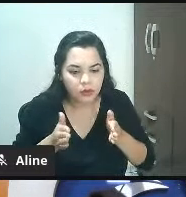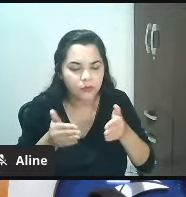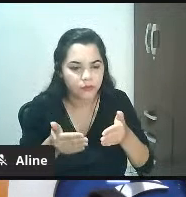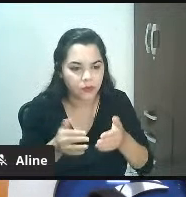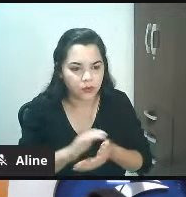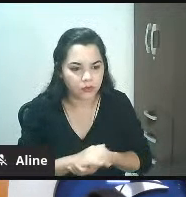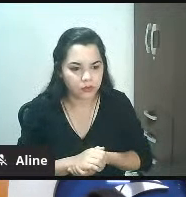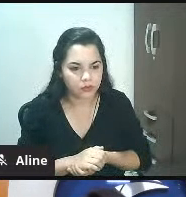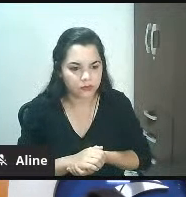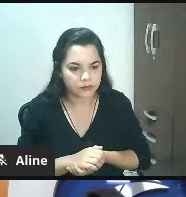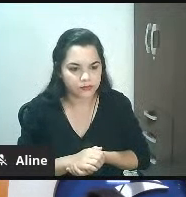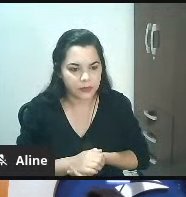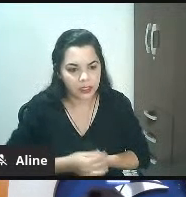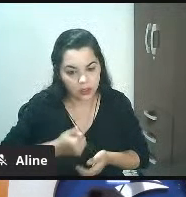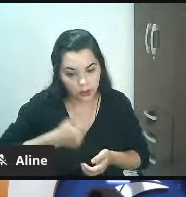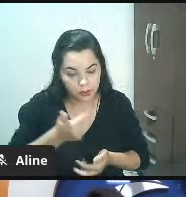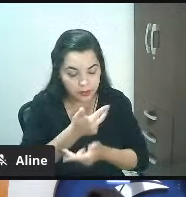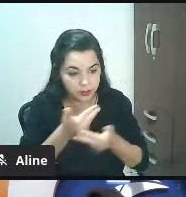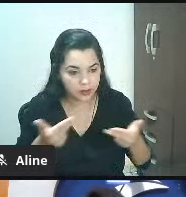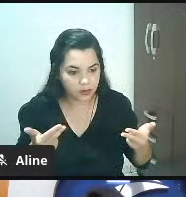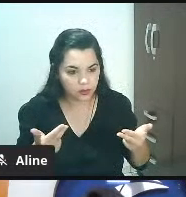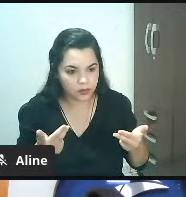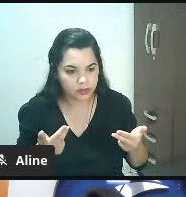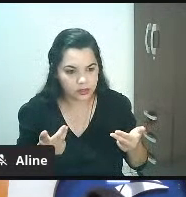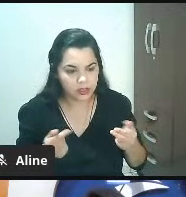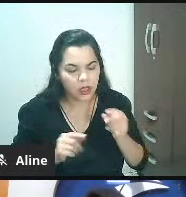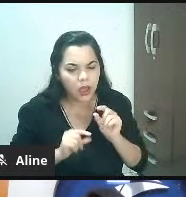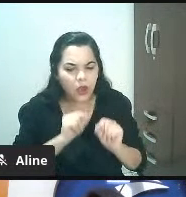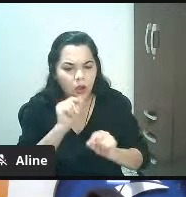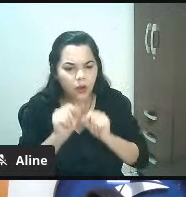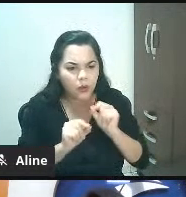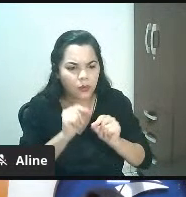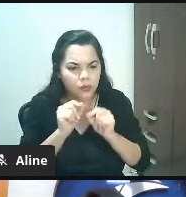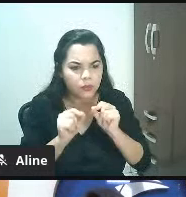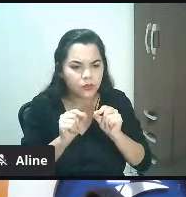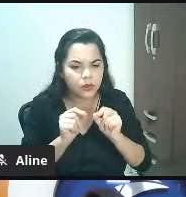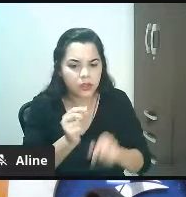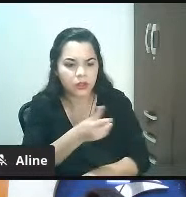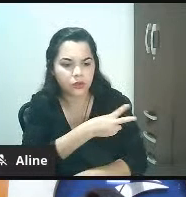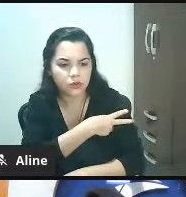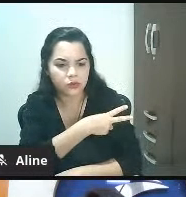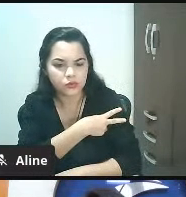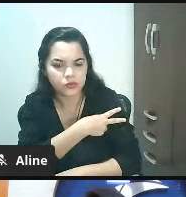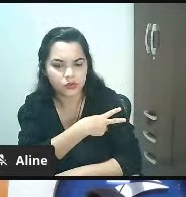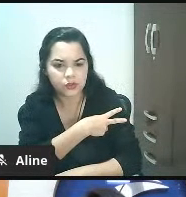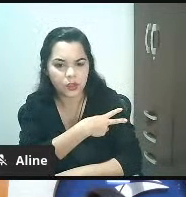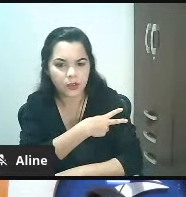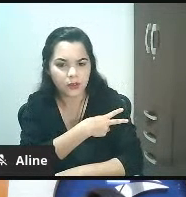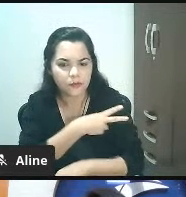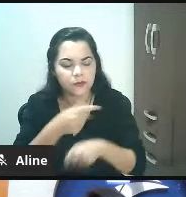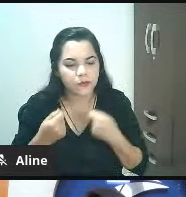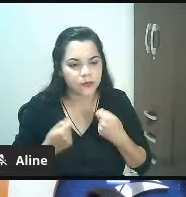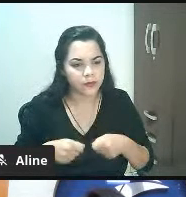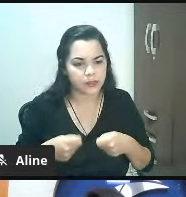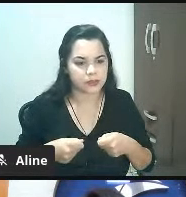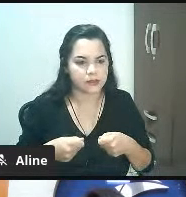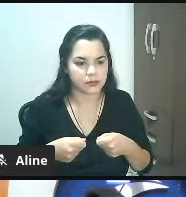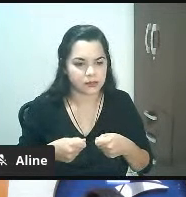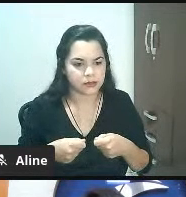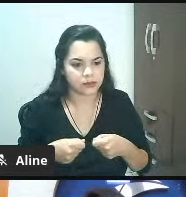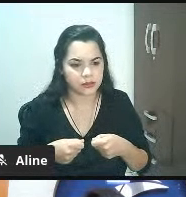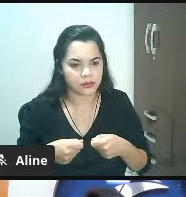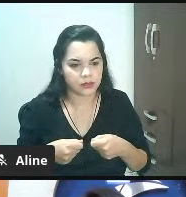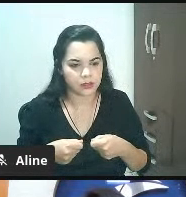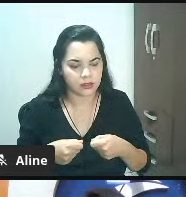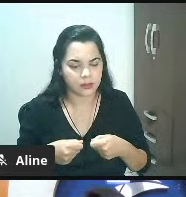primeiro ponto, seguindo a tua pergunta, o que eu espero de um líder e de um líder? Do líder, eu espero que ele faça, basicamente, uma coisa que ele